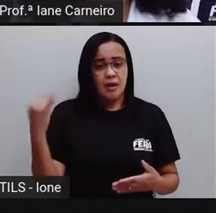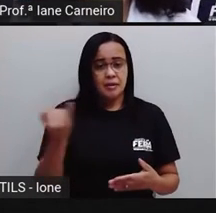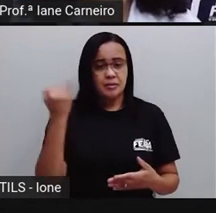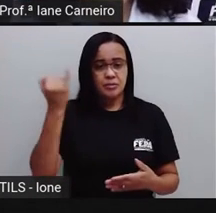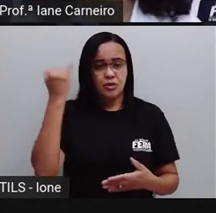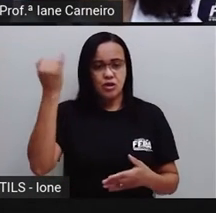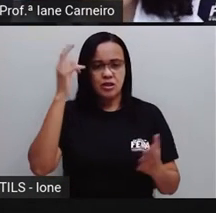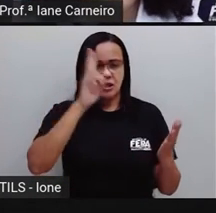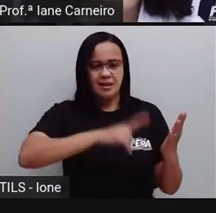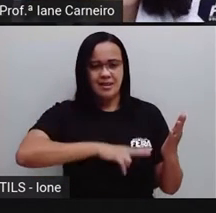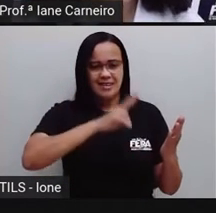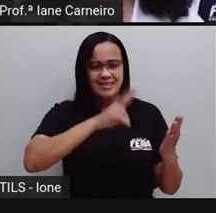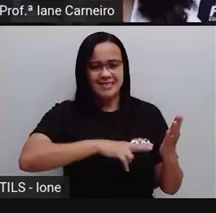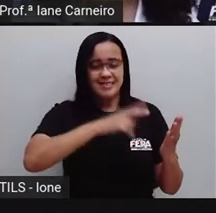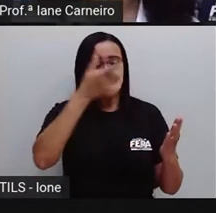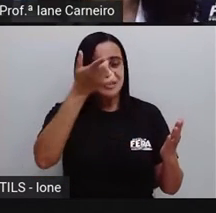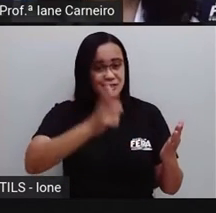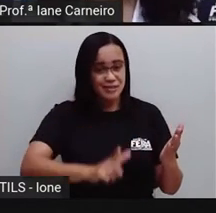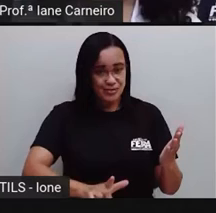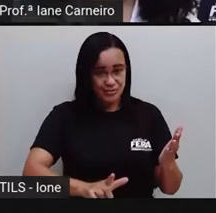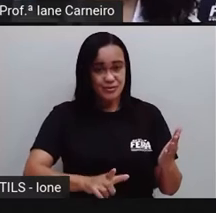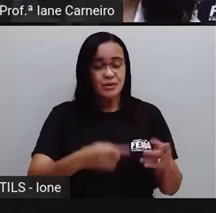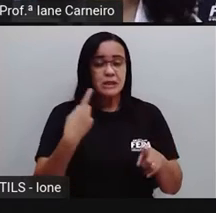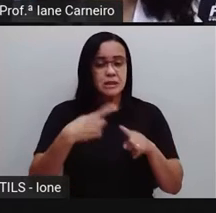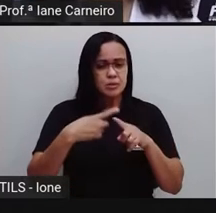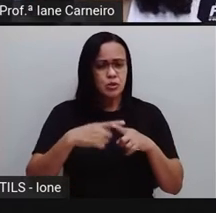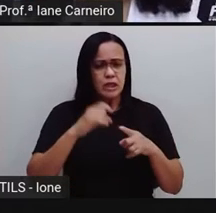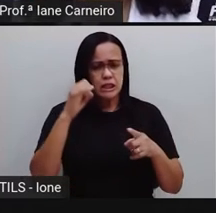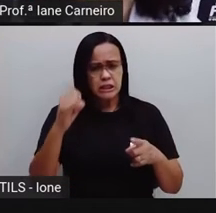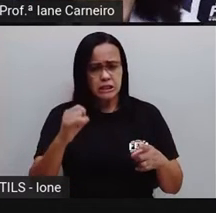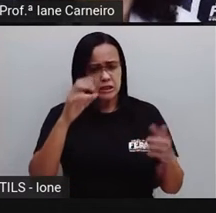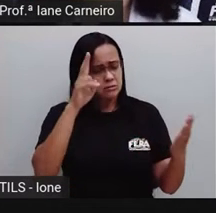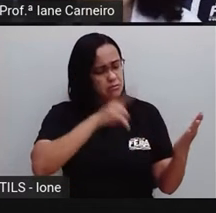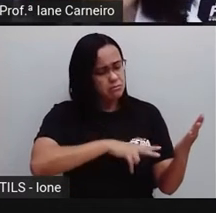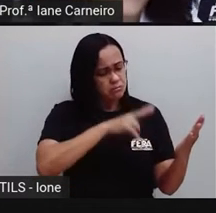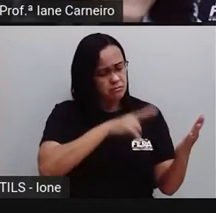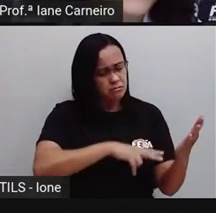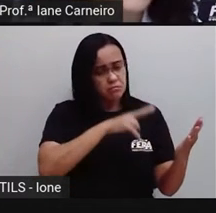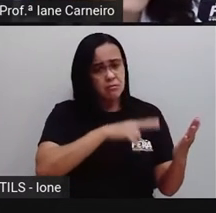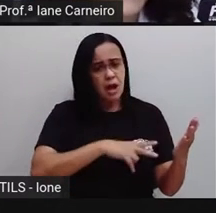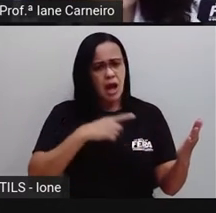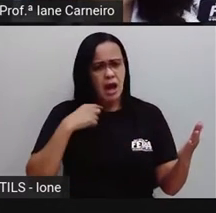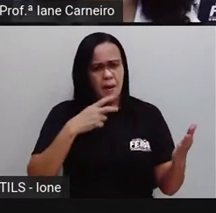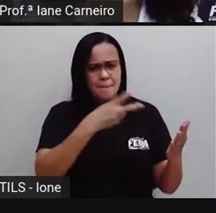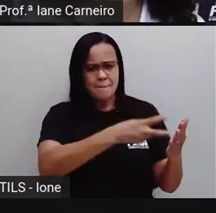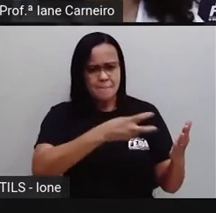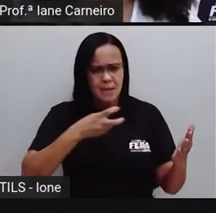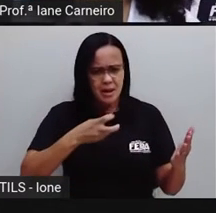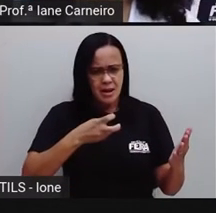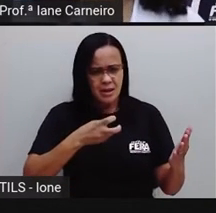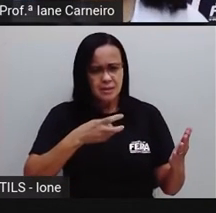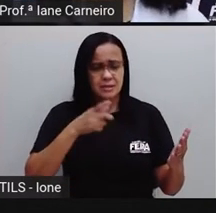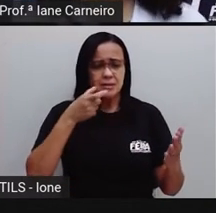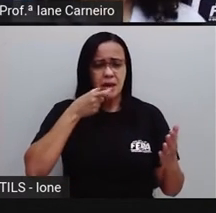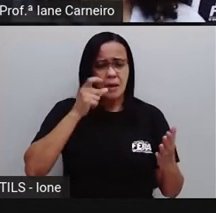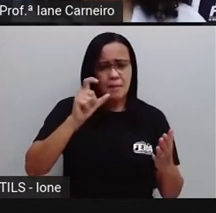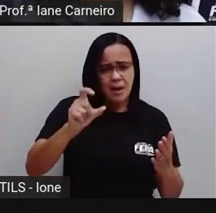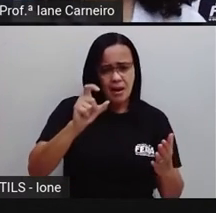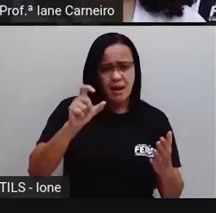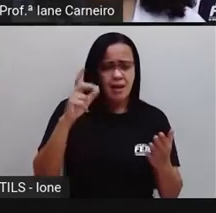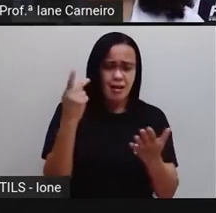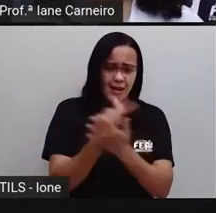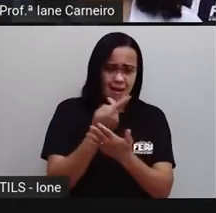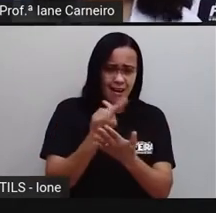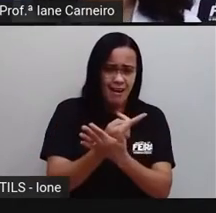Porque aí, quando você vai reler, você vai ler o T e o E. T e o E. Telegado, né? E aí você vai observar que está